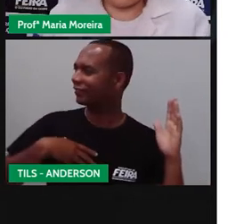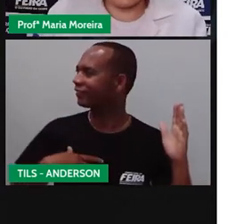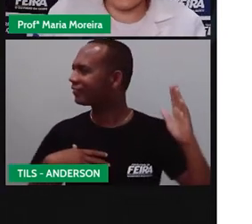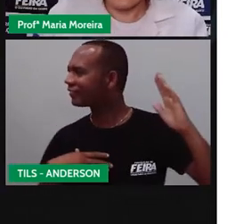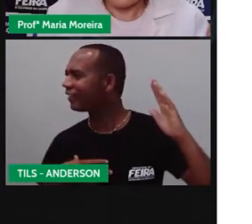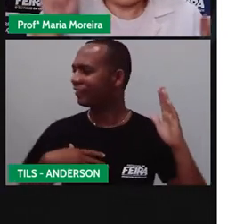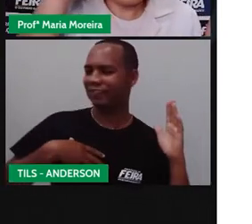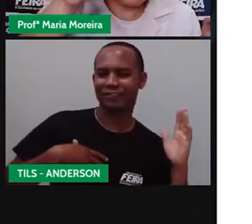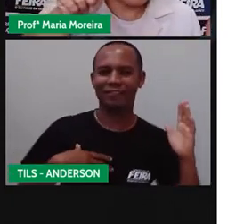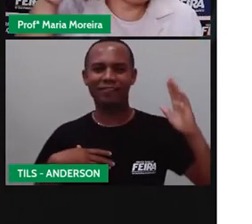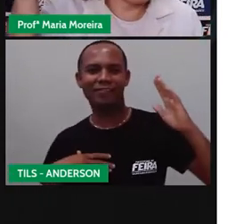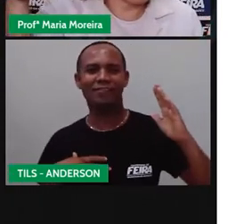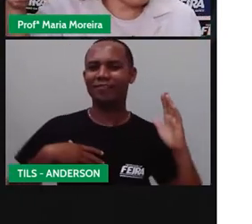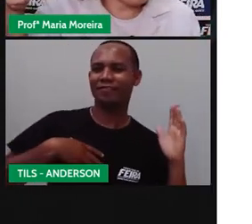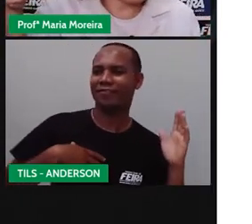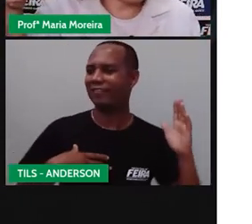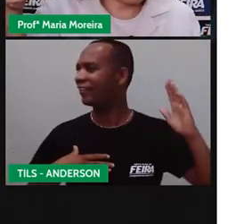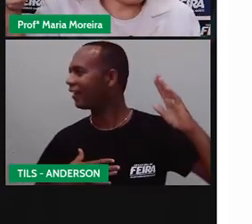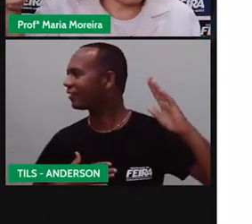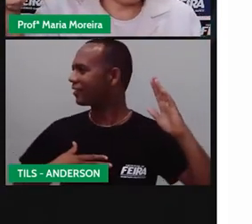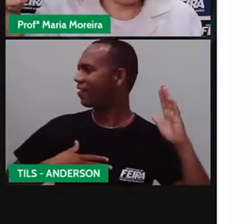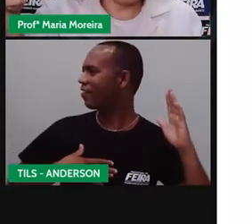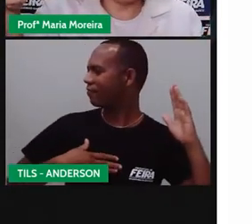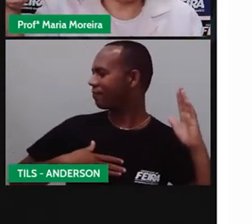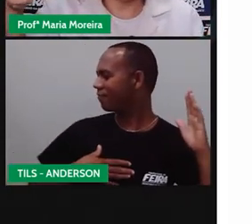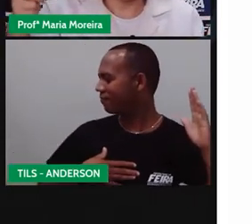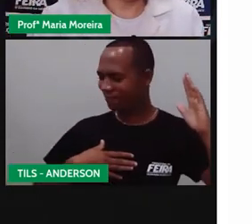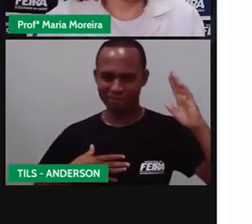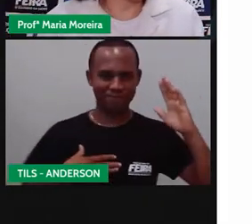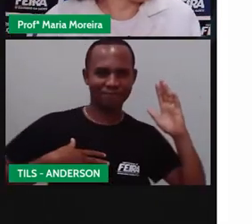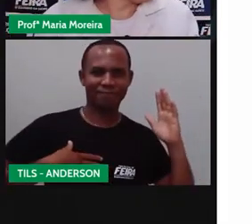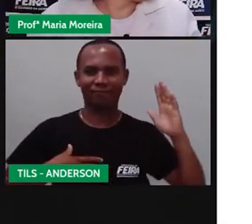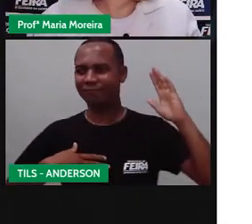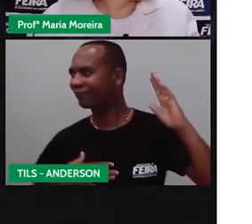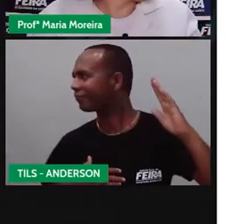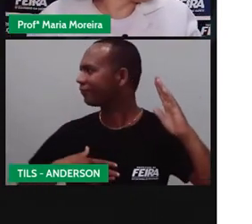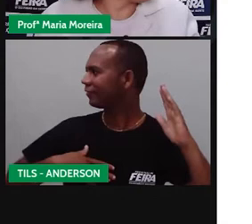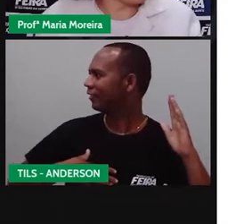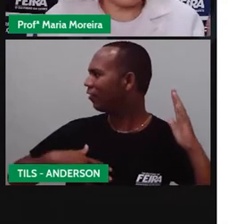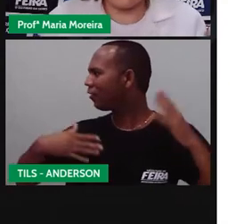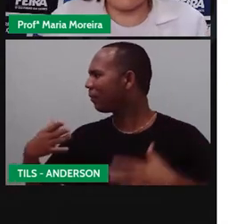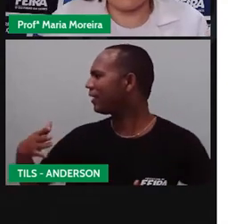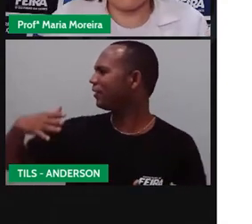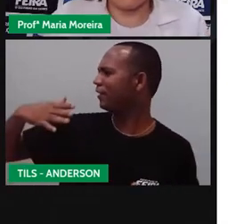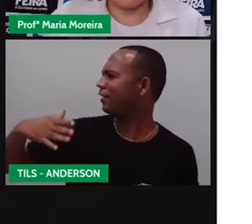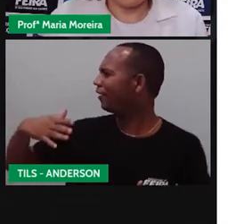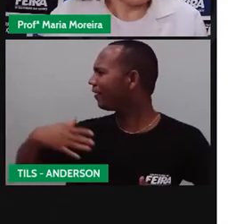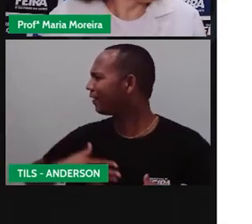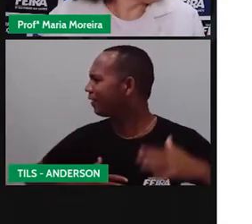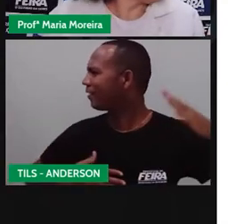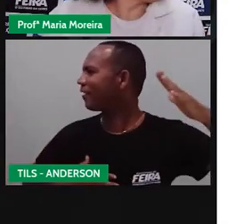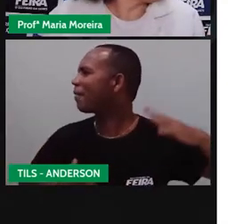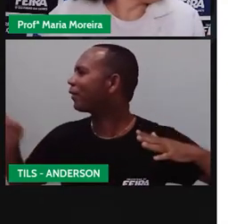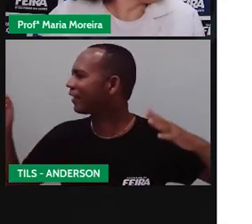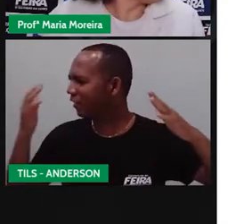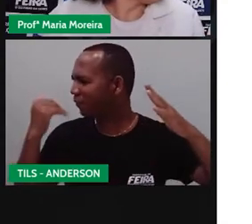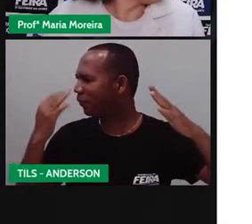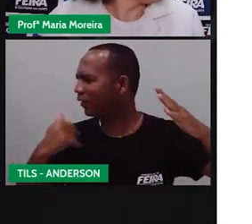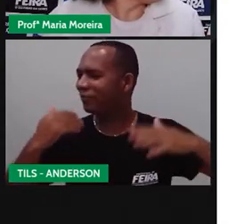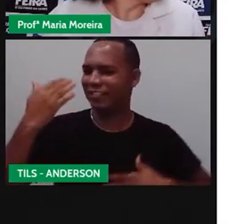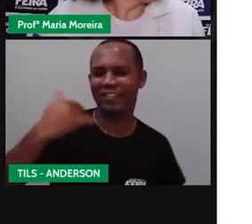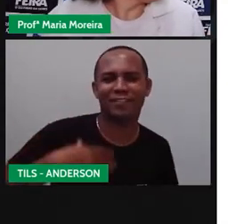aqui? Pois é. Dançou aí forró, Anderson, no vídeo do bolo. Dançou aí forró, você não tava, tive que dançar sozinha. Teve.